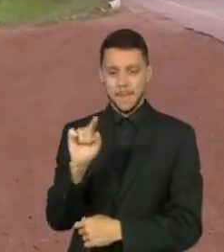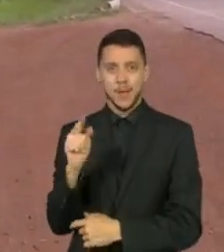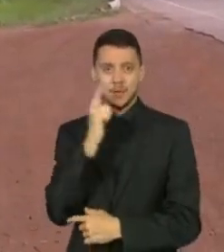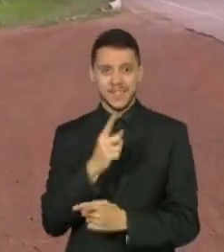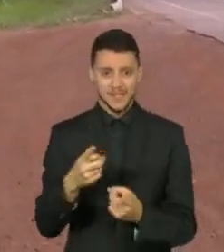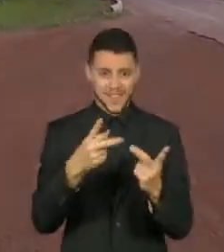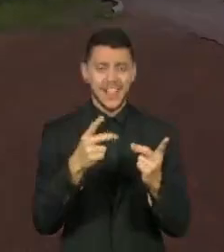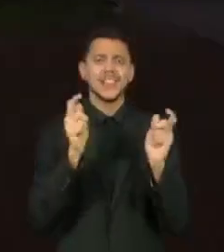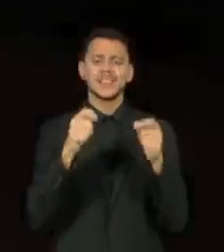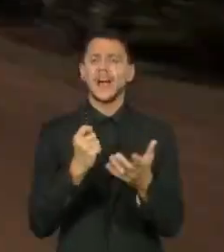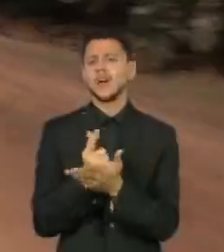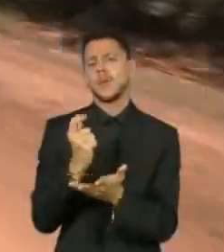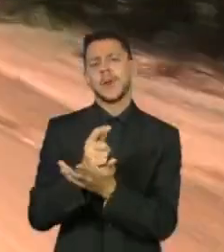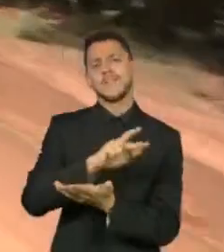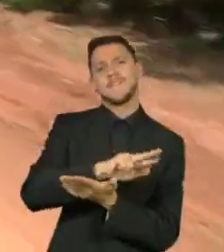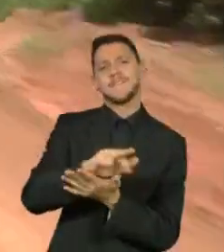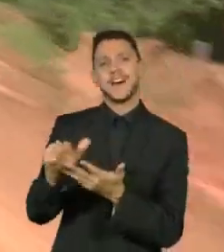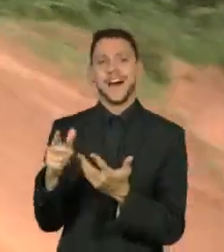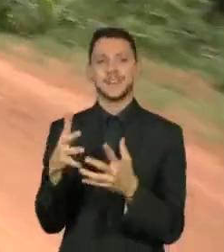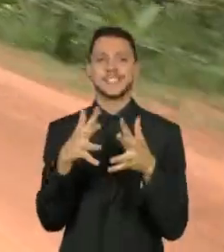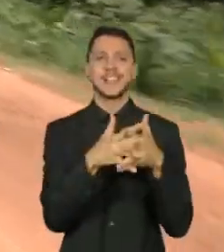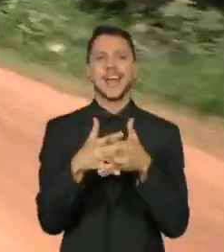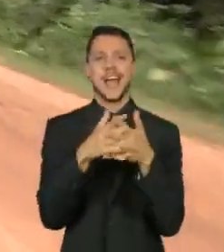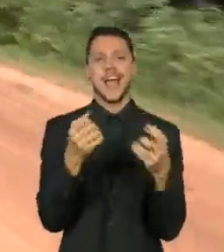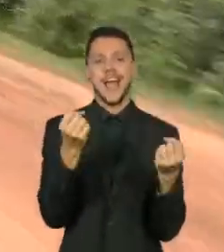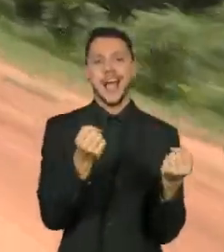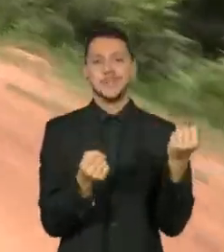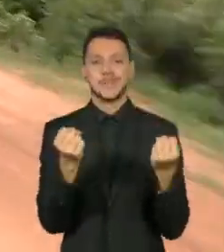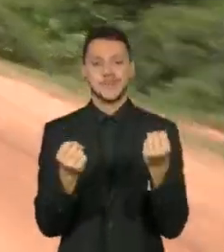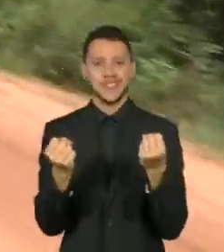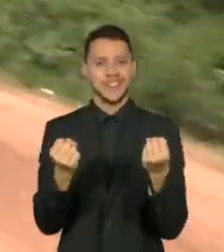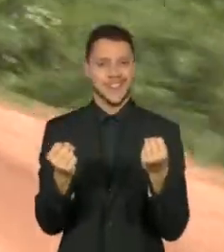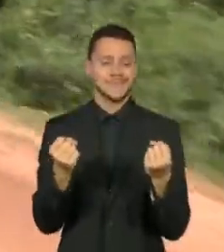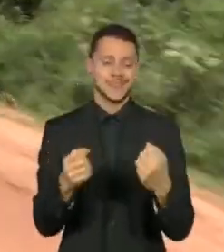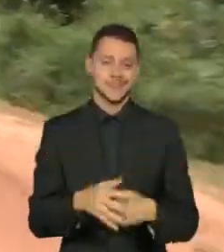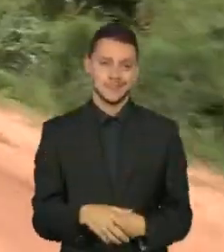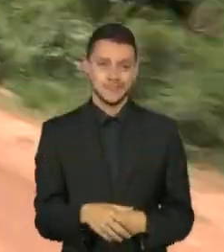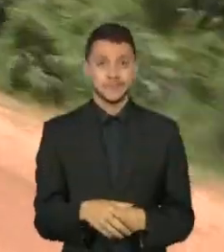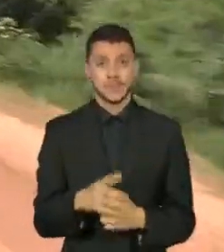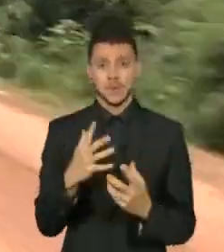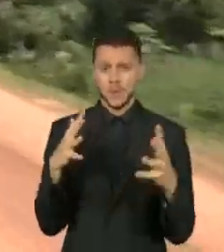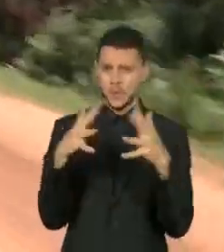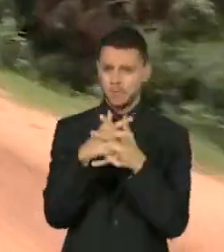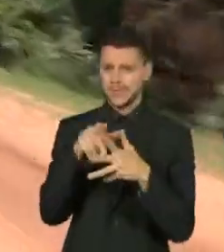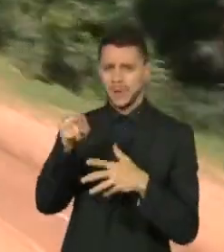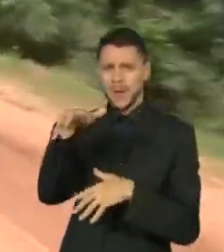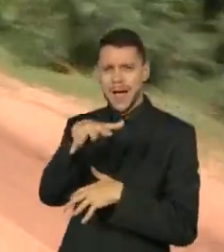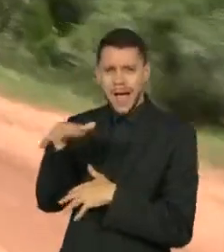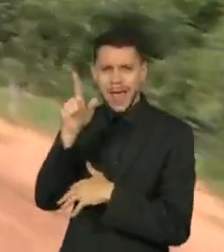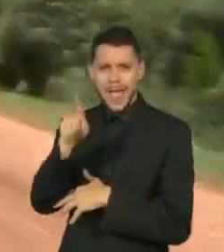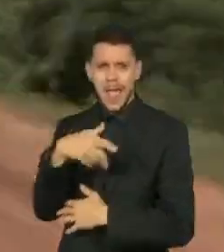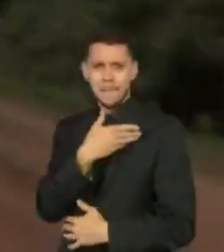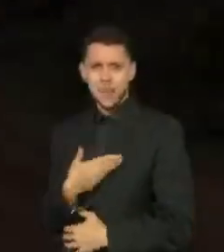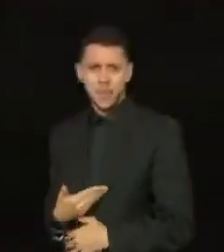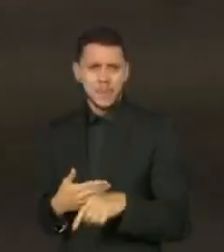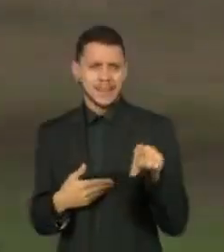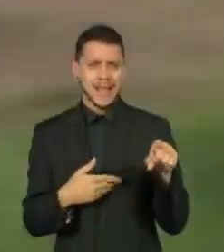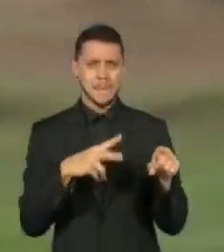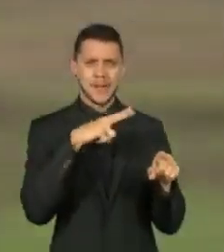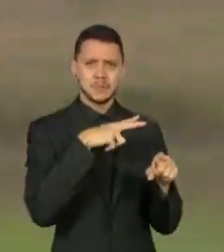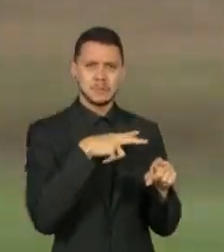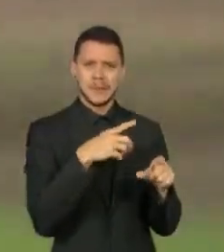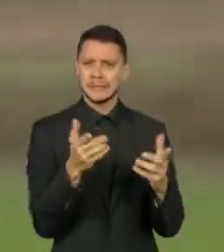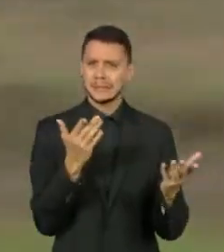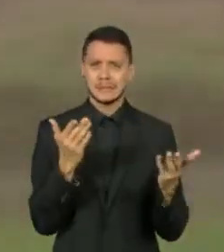comprar quantos caminhões você quiser. A confusão entre o que é terra pública e o que não é, alimenta a grilagem. Existe um